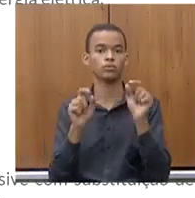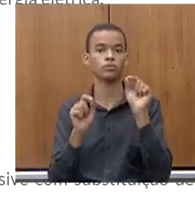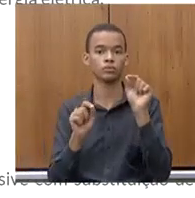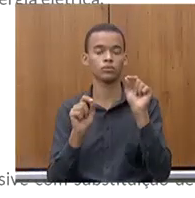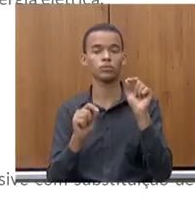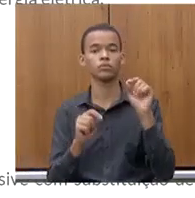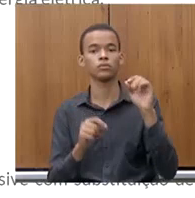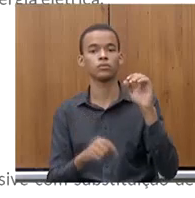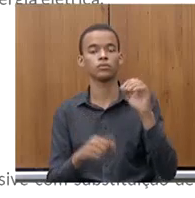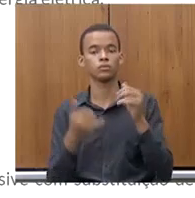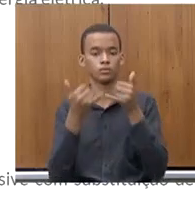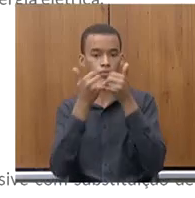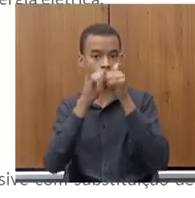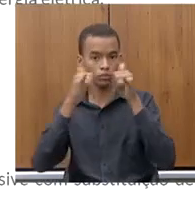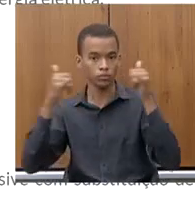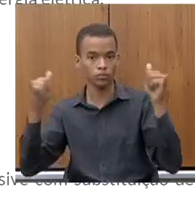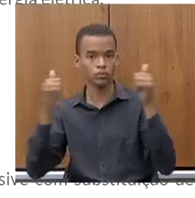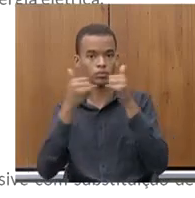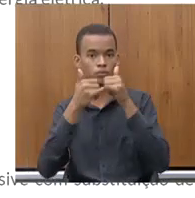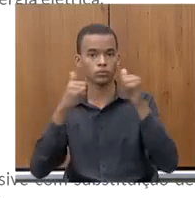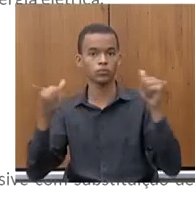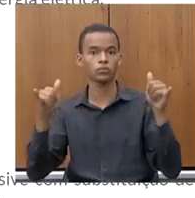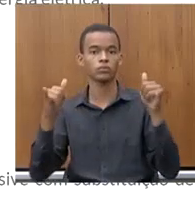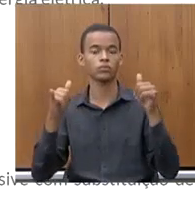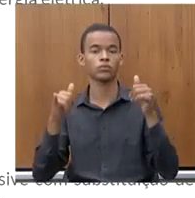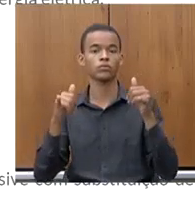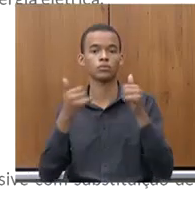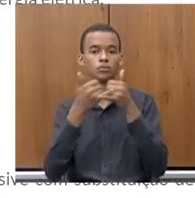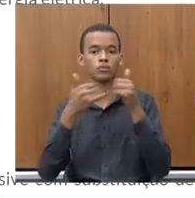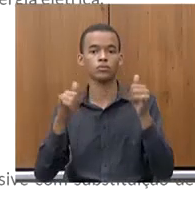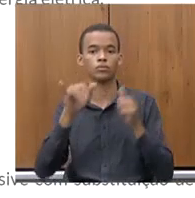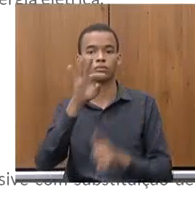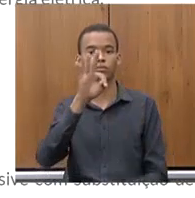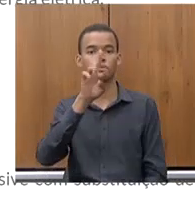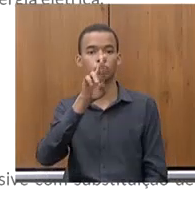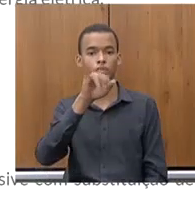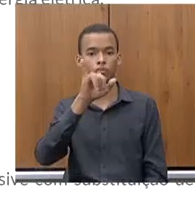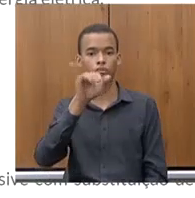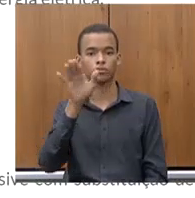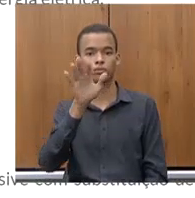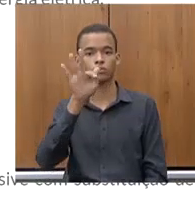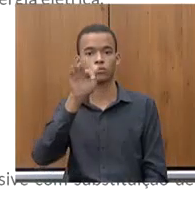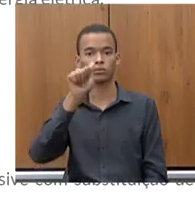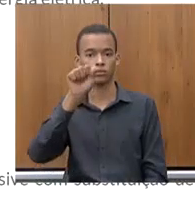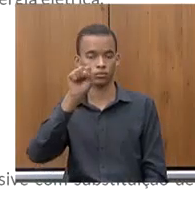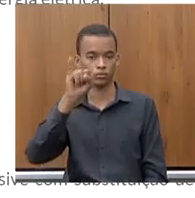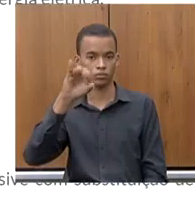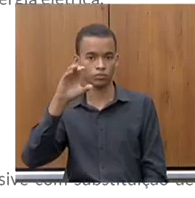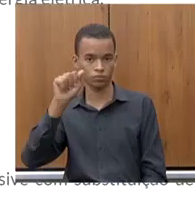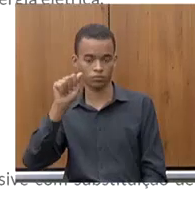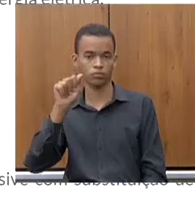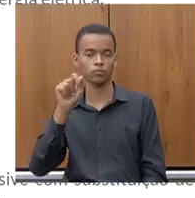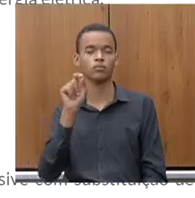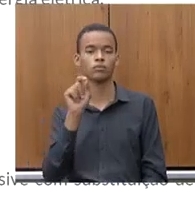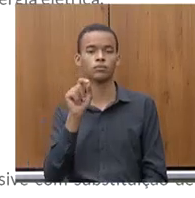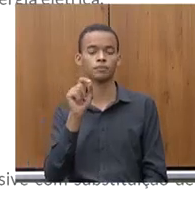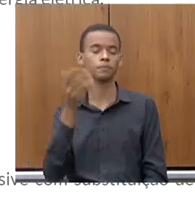por energia trifásica. Na prática, o que isso quer dizer? Lá atrás tivemos o